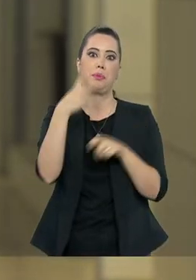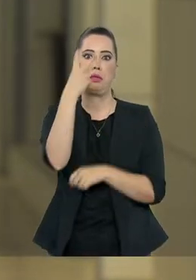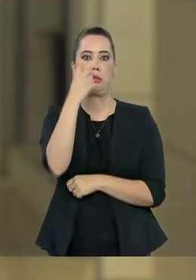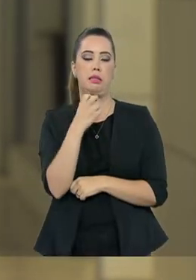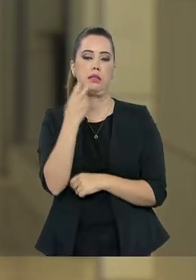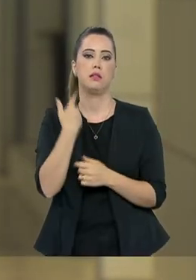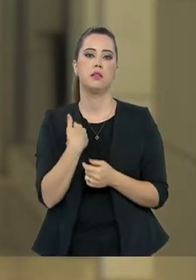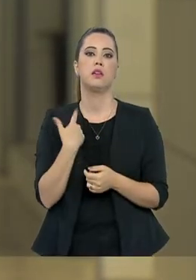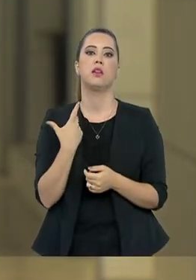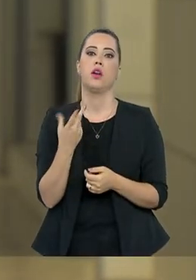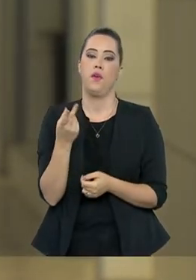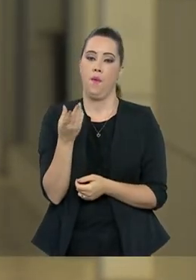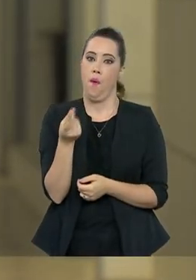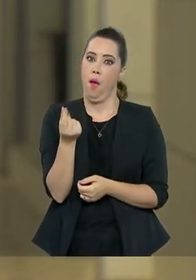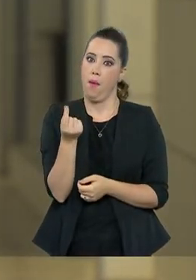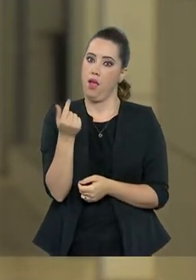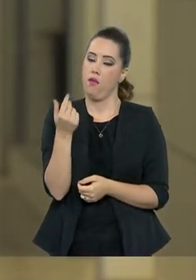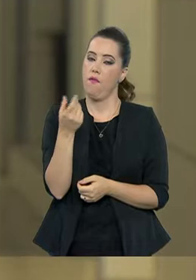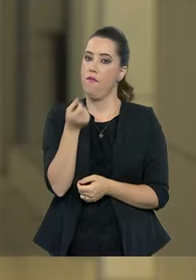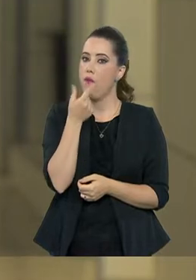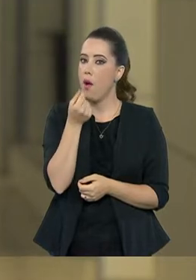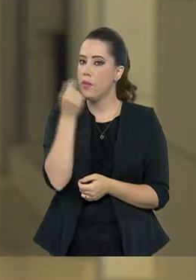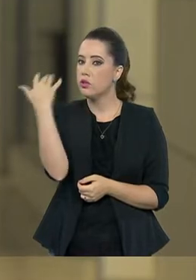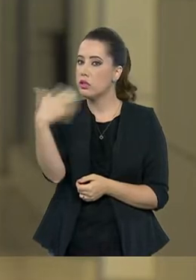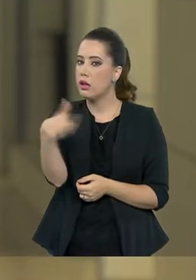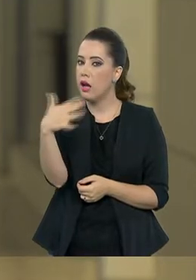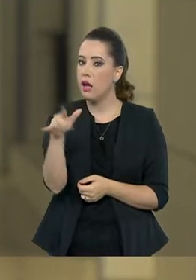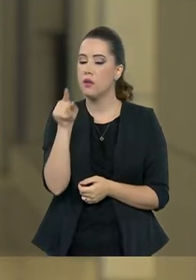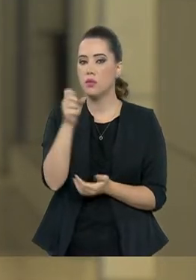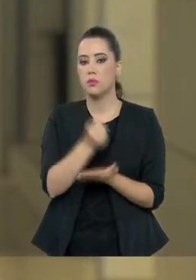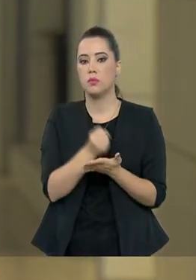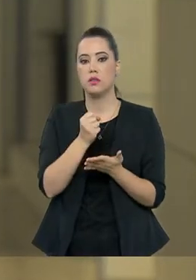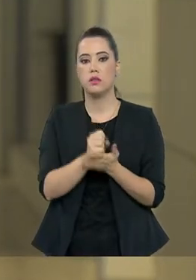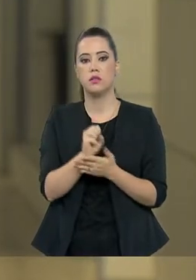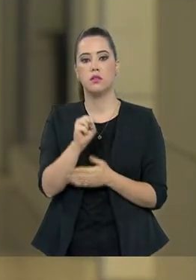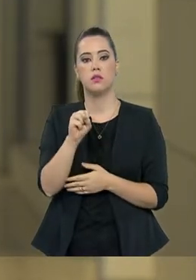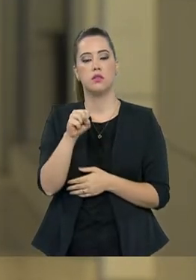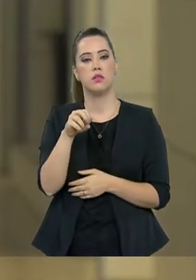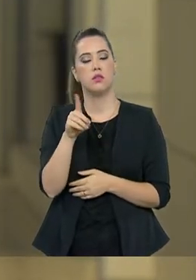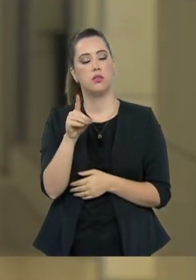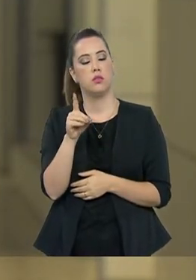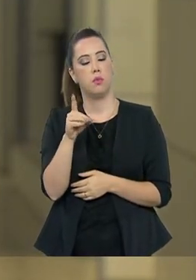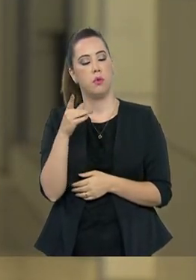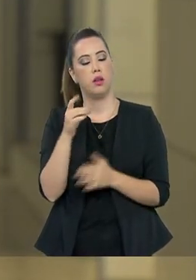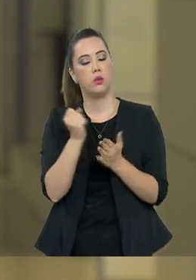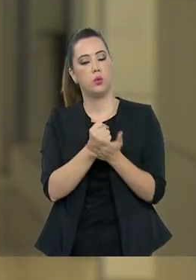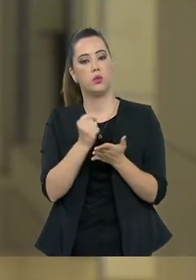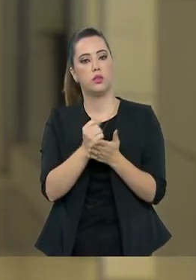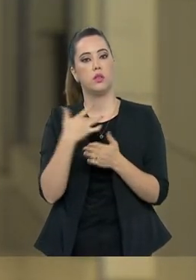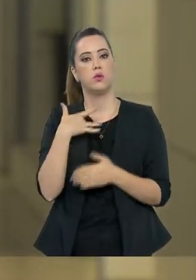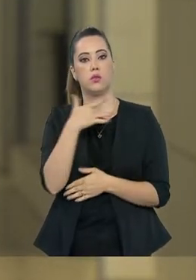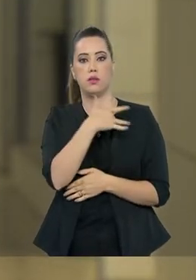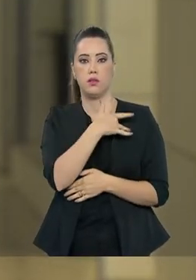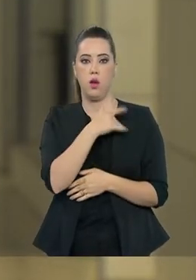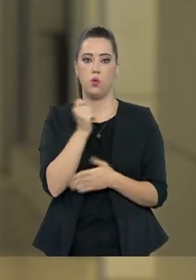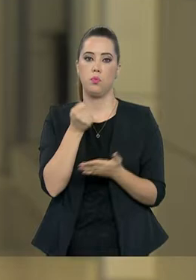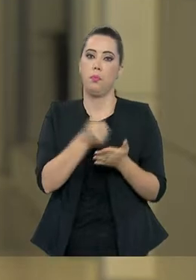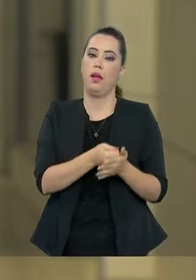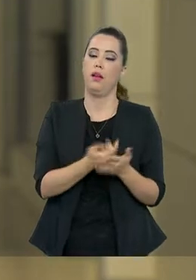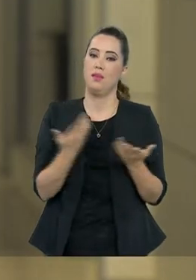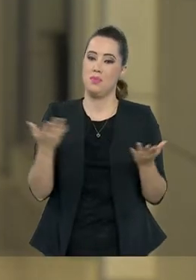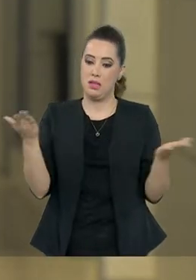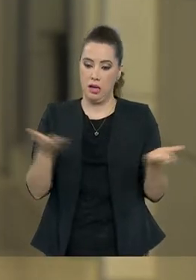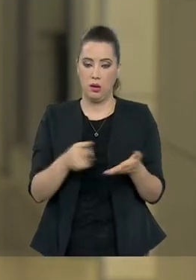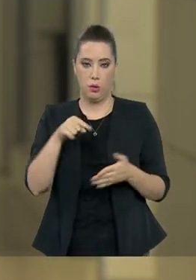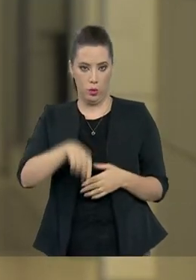A dose é cara, mas como Dona Helena tem plano de saúde, ele cobre os custos. A novidade é que agora o Sistema Único de Saúde